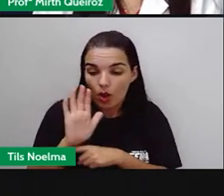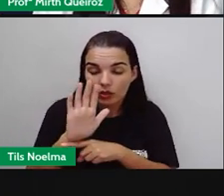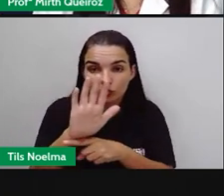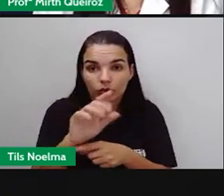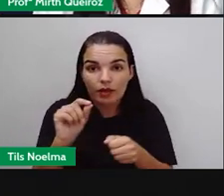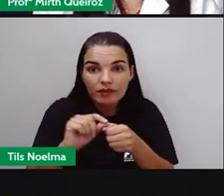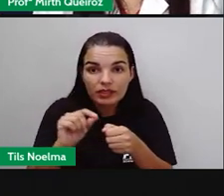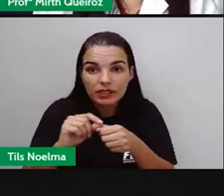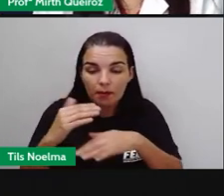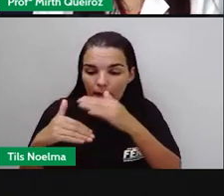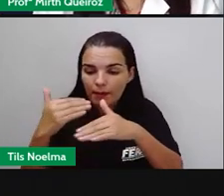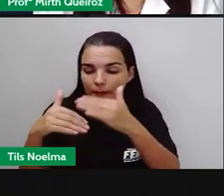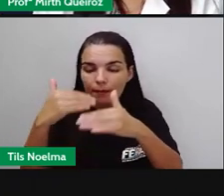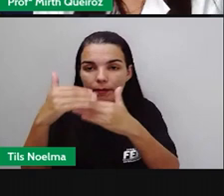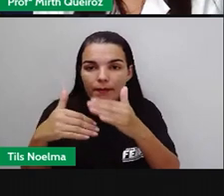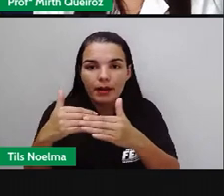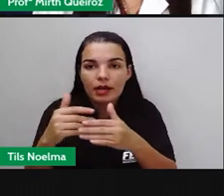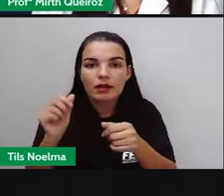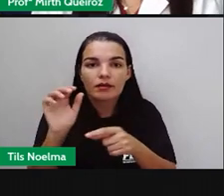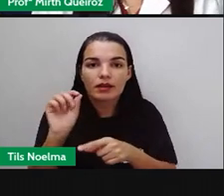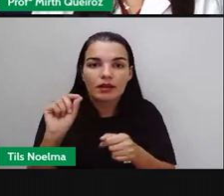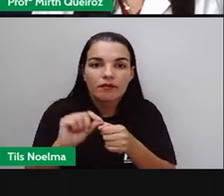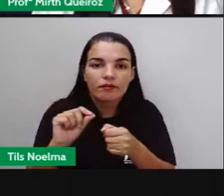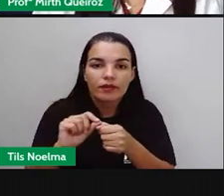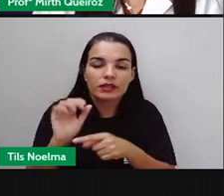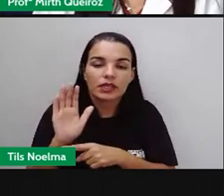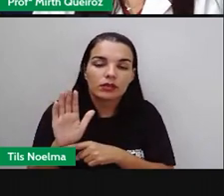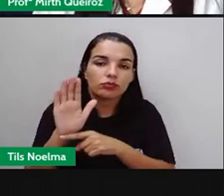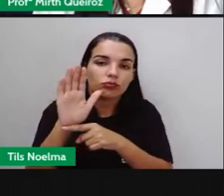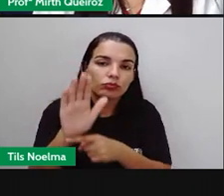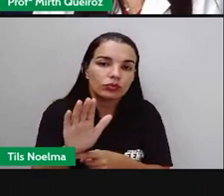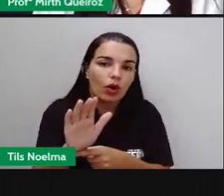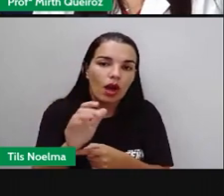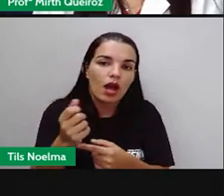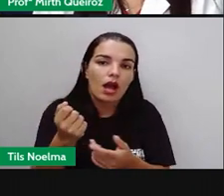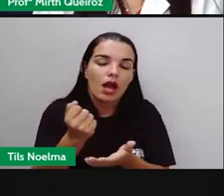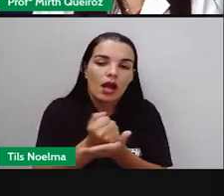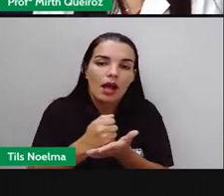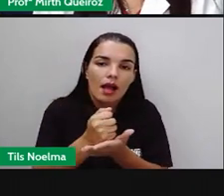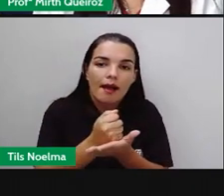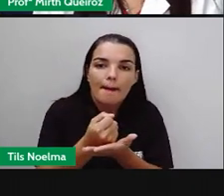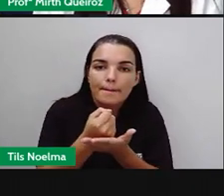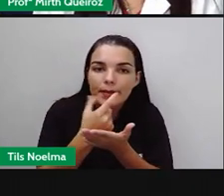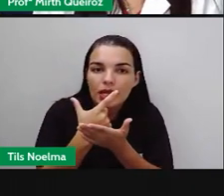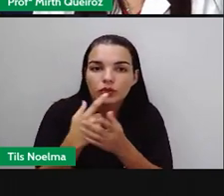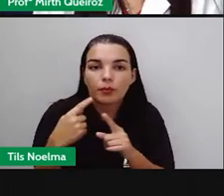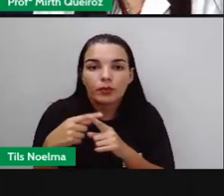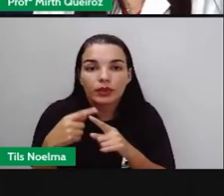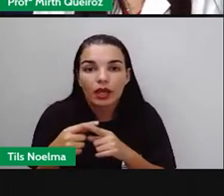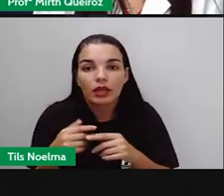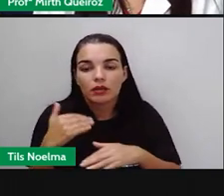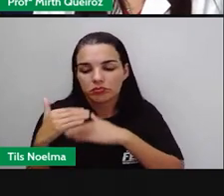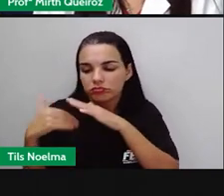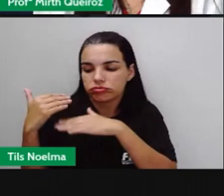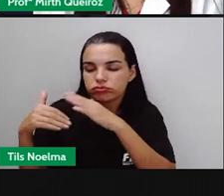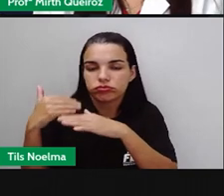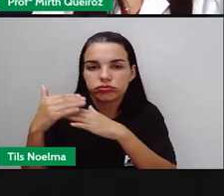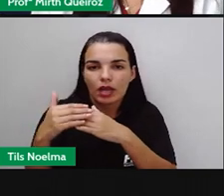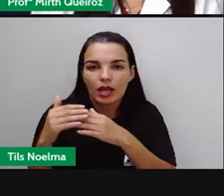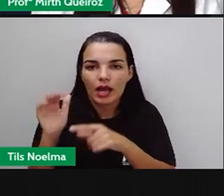de um medicamento, que é a penicilina. Ou seja, os fungos, eles começaram a ser empregados na produção de